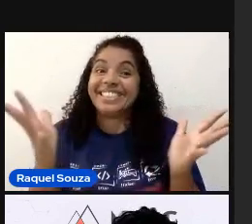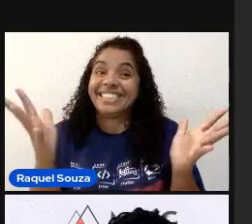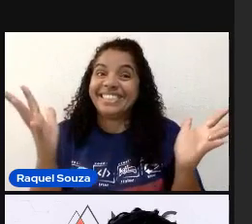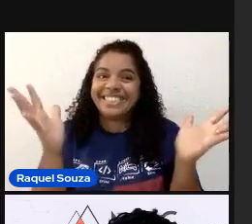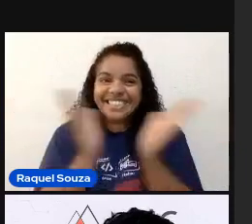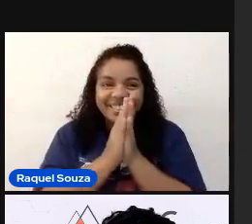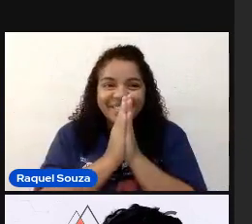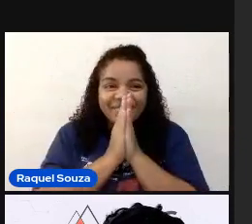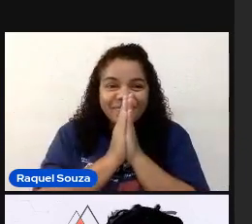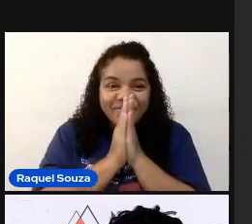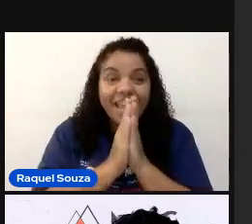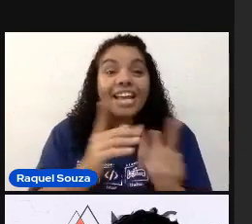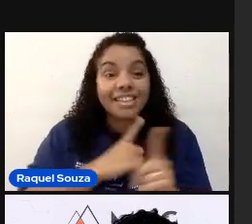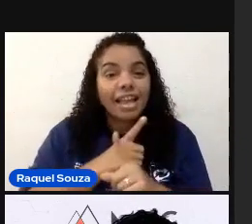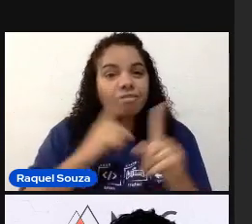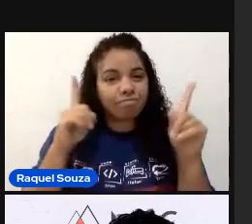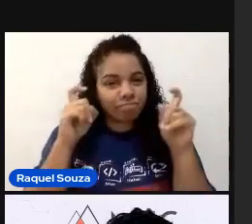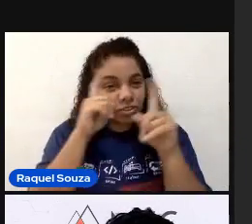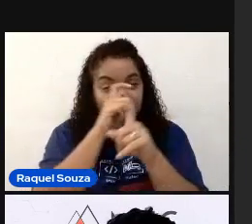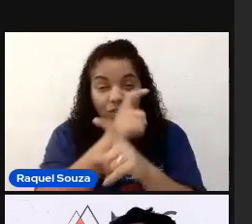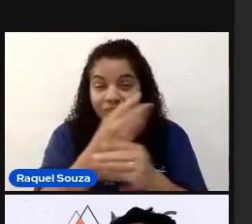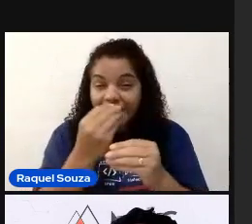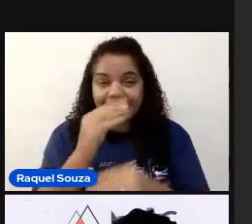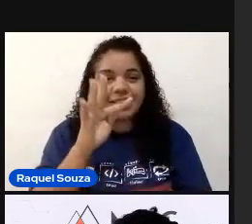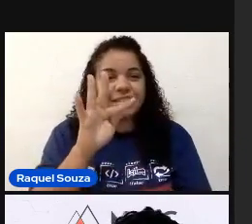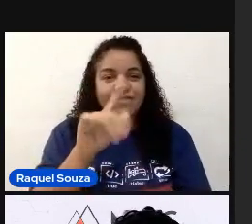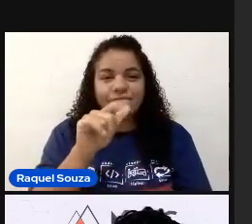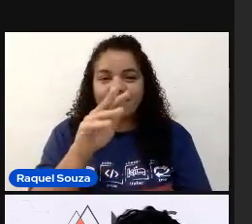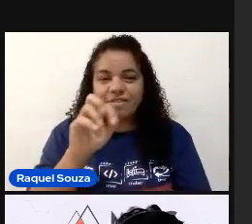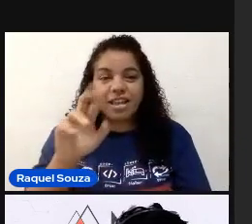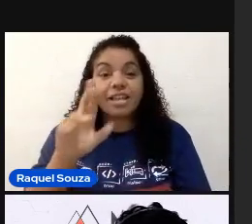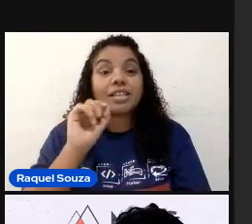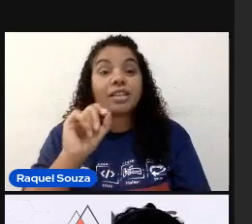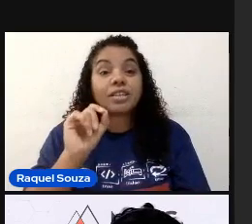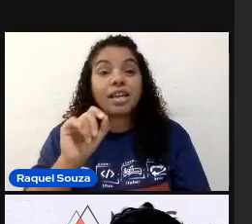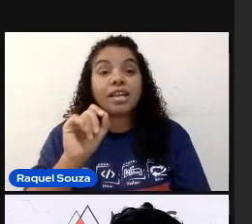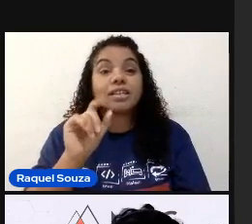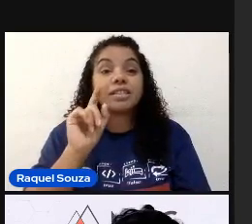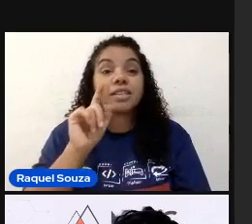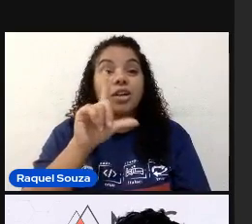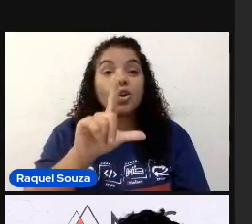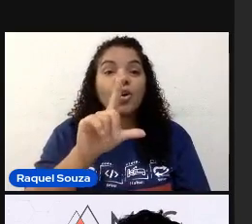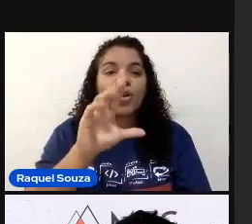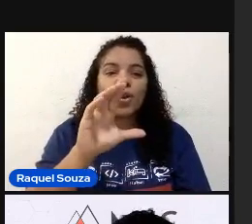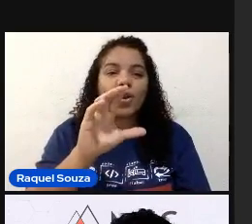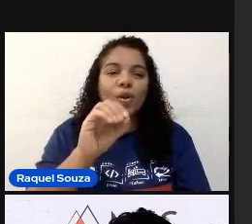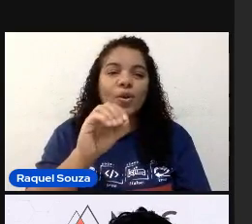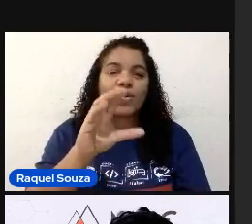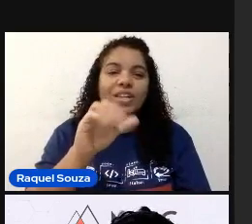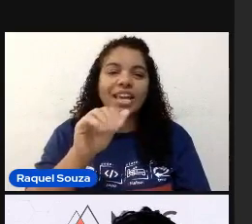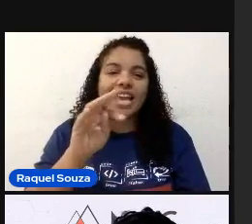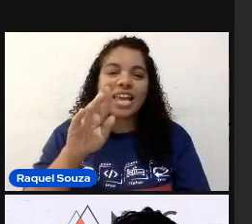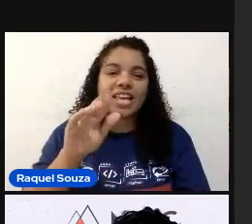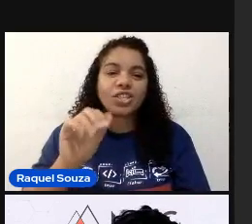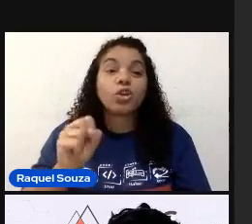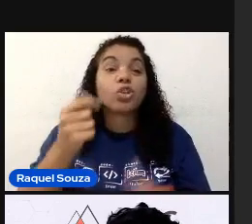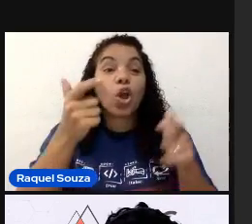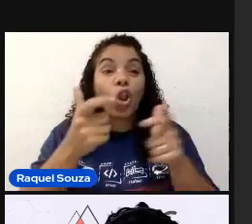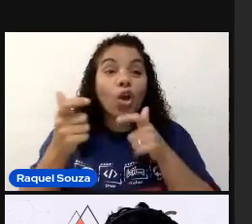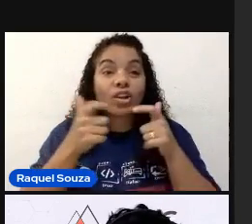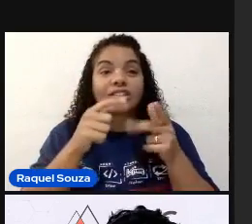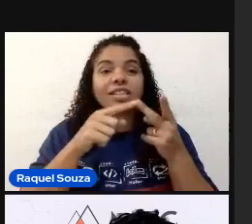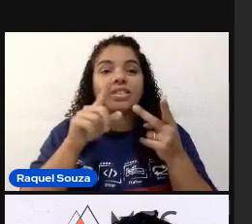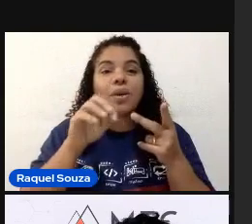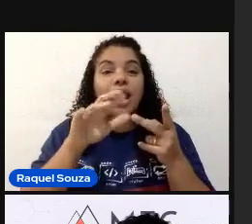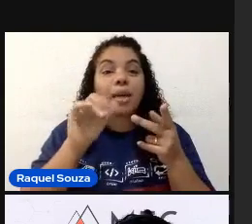tem uma dificuldade grande com Flutter. Que são os locators, né? As localizações dos seus elementos